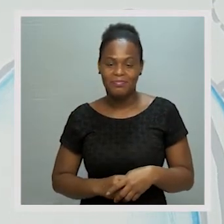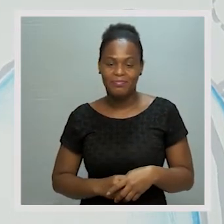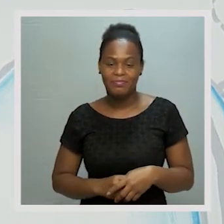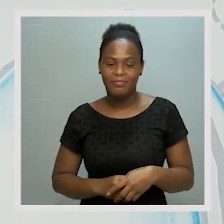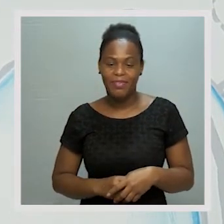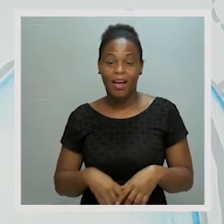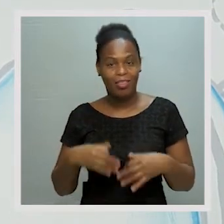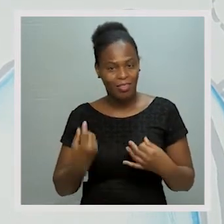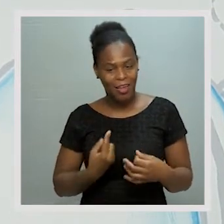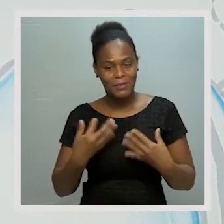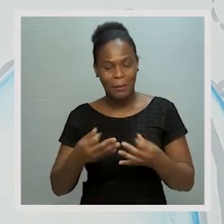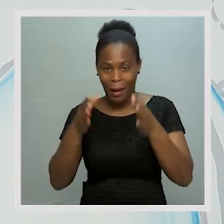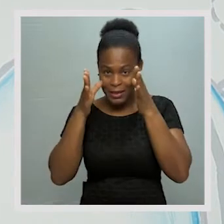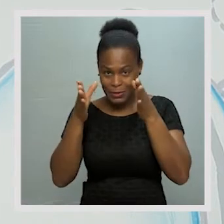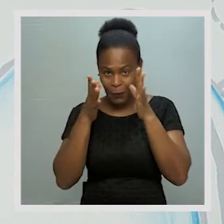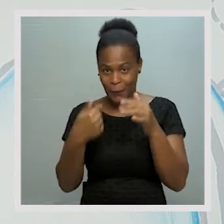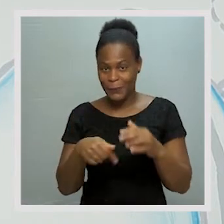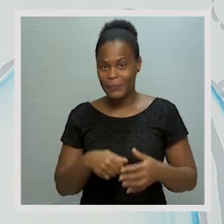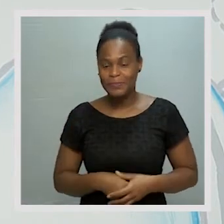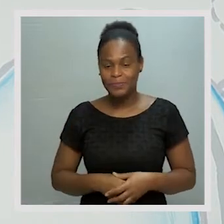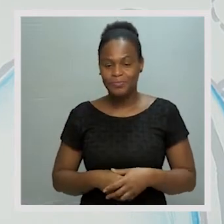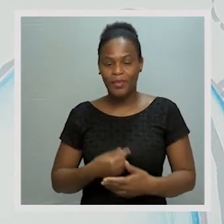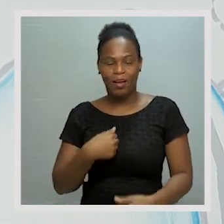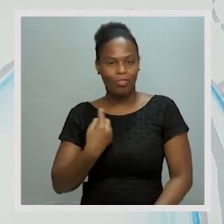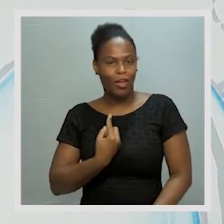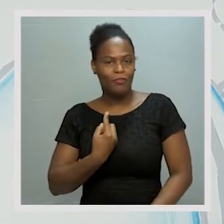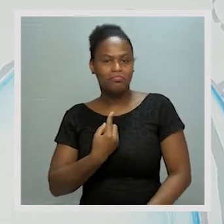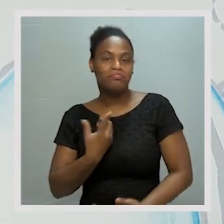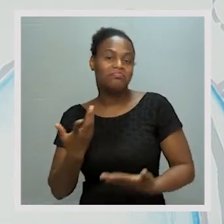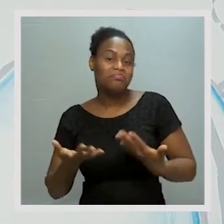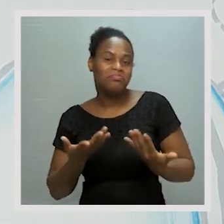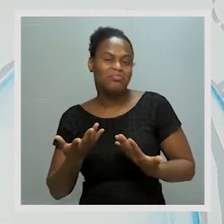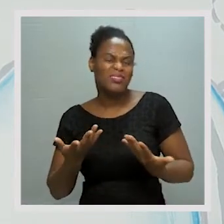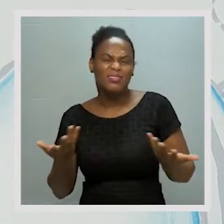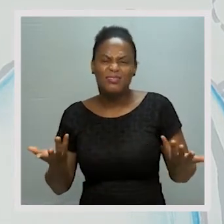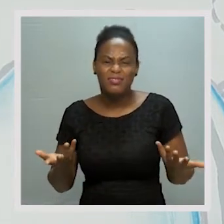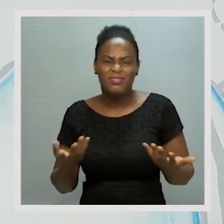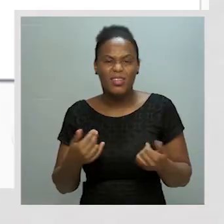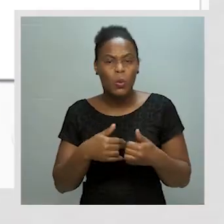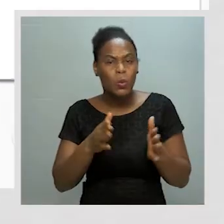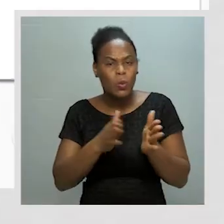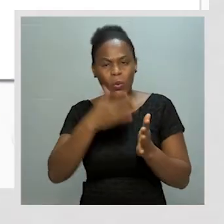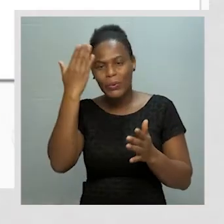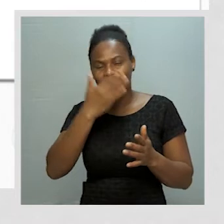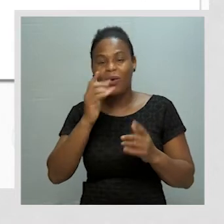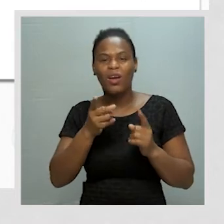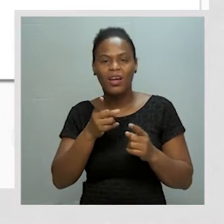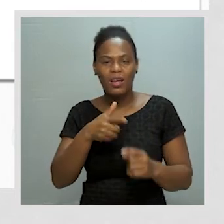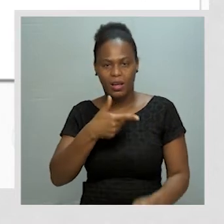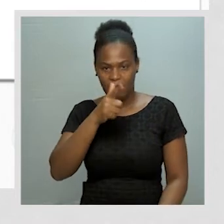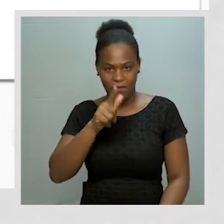estar com atenção. Devo tomar o quê? Todos os dias.